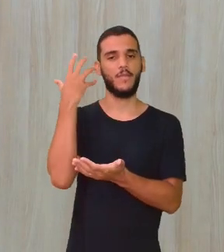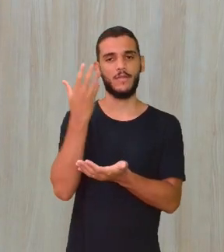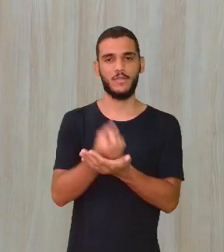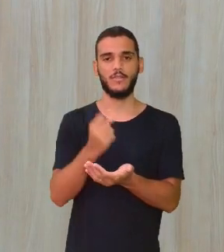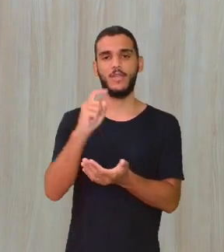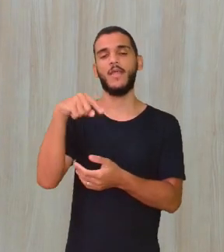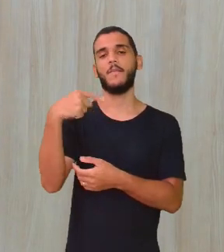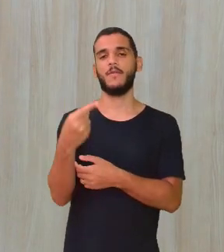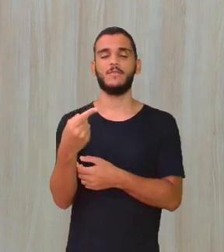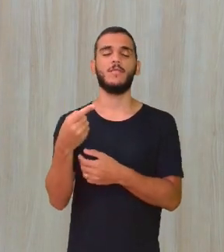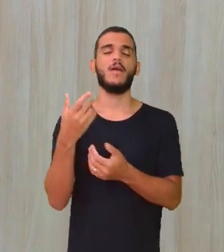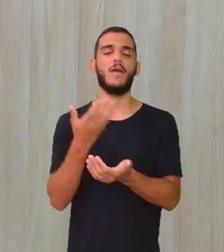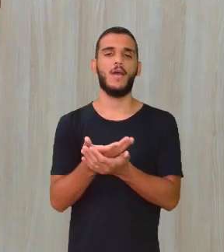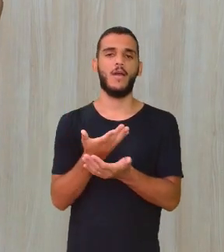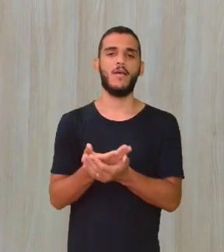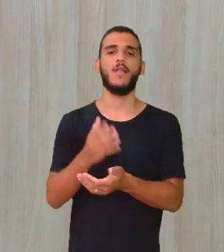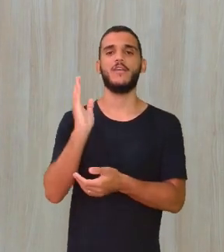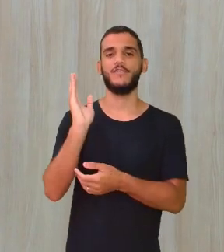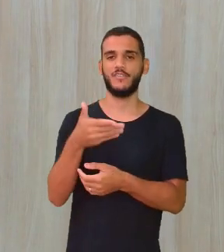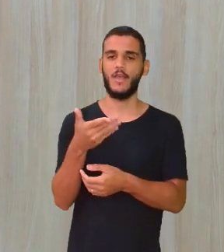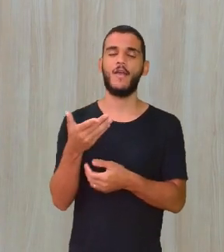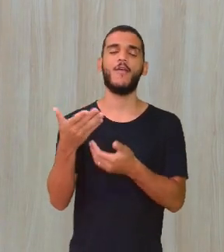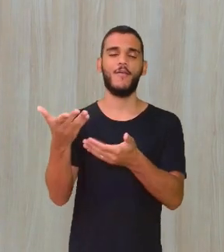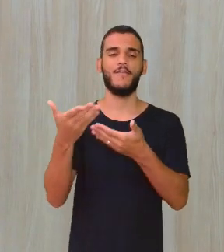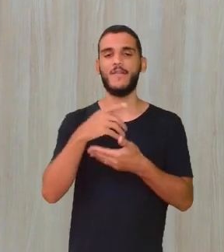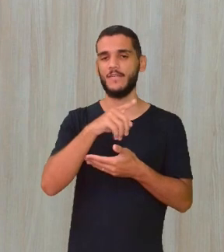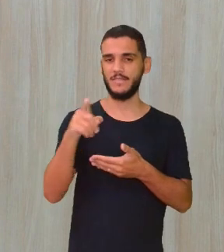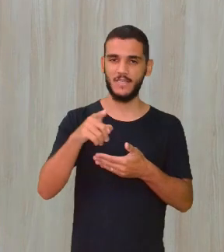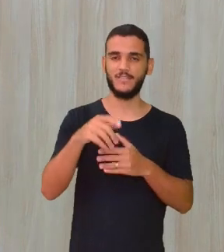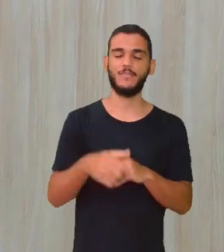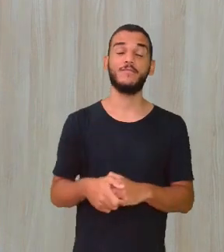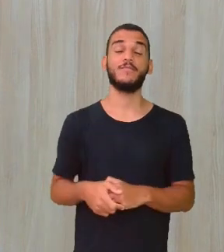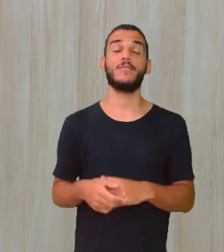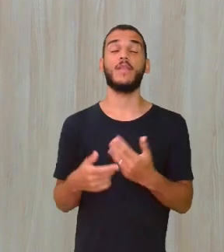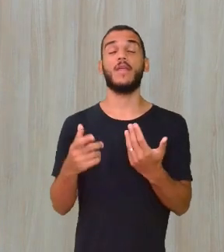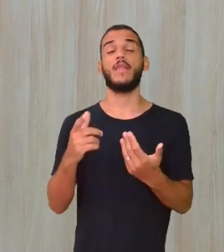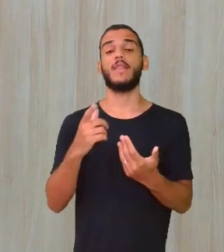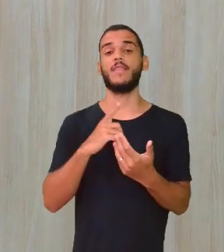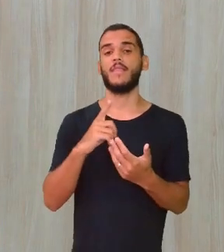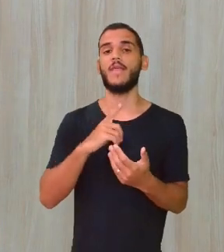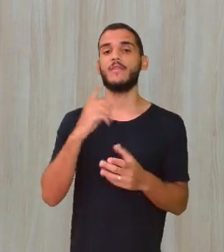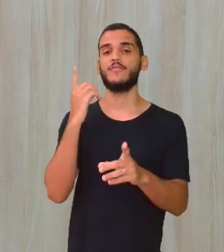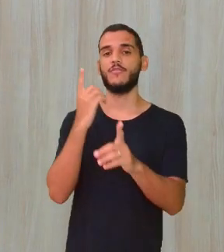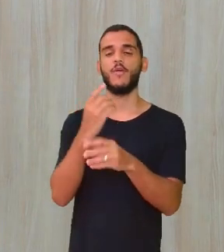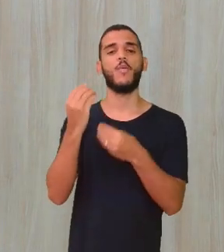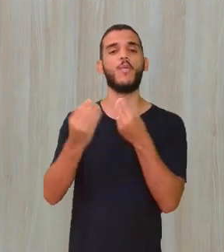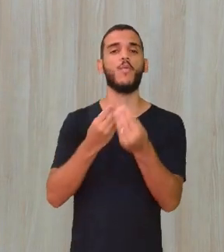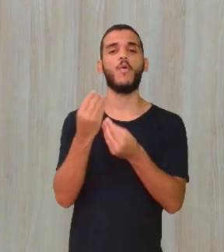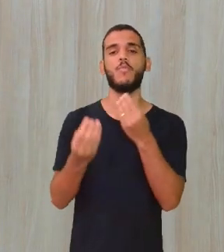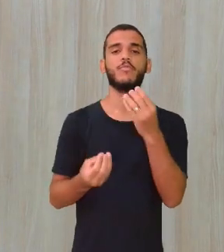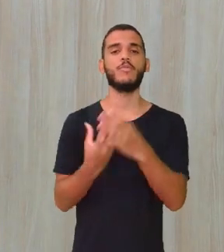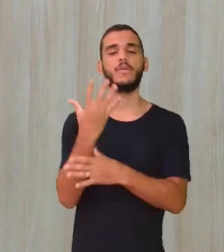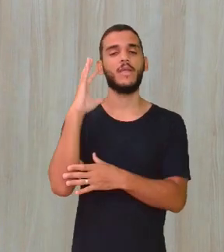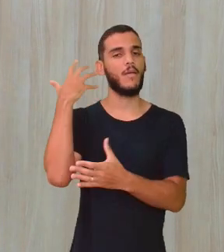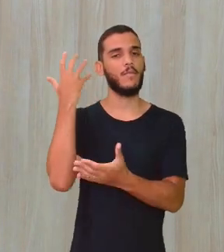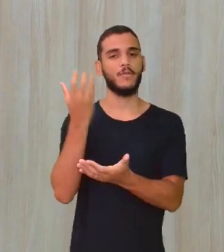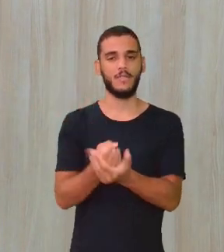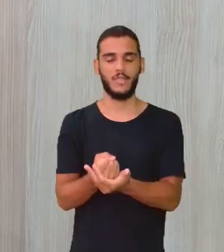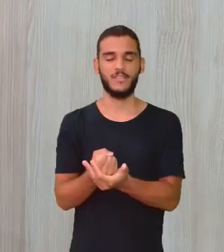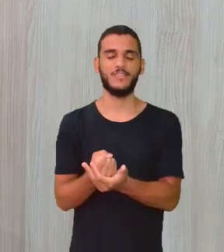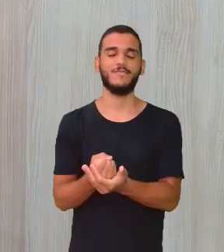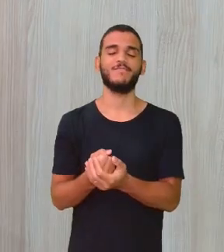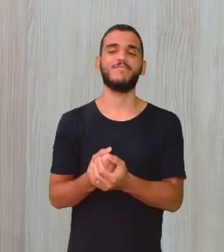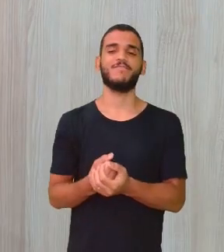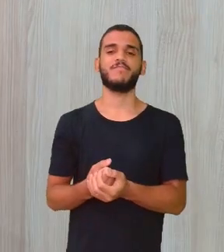próxima aula de podcast, que eu já vou chamar vocês para a próxima aula, a gente vai descobrir como se faz um podcast. Professora Adriana, já pensou?